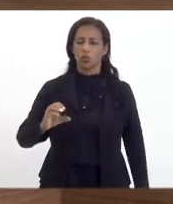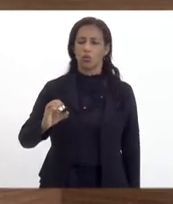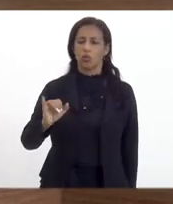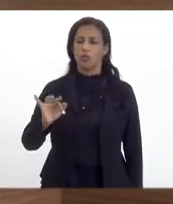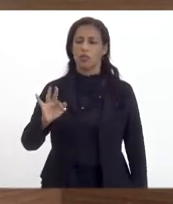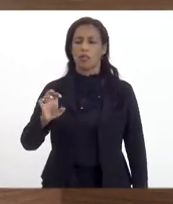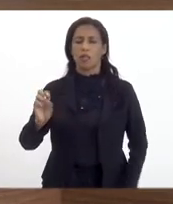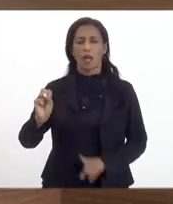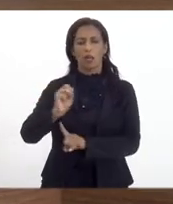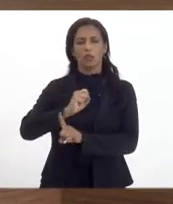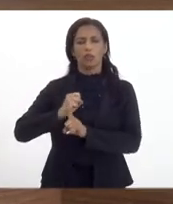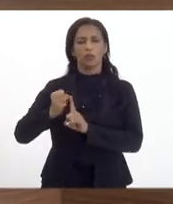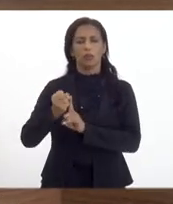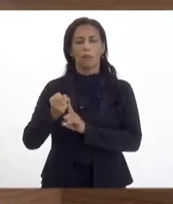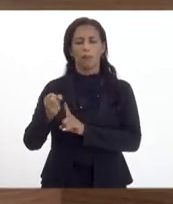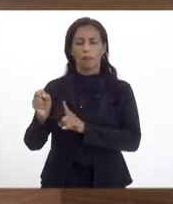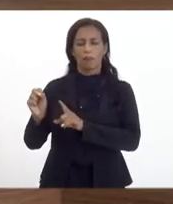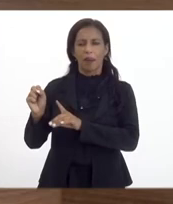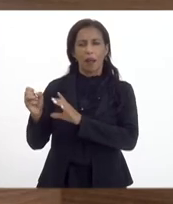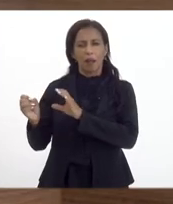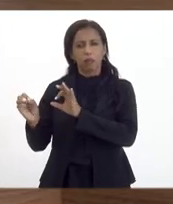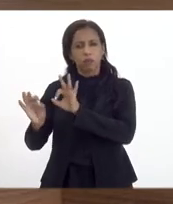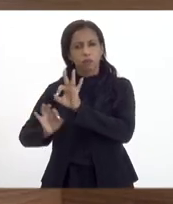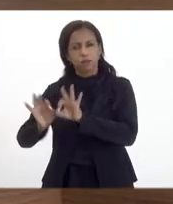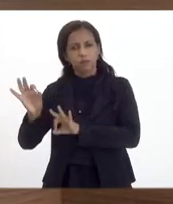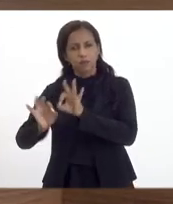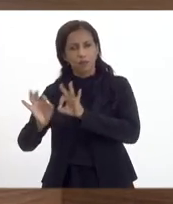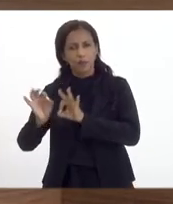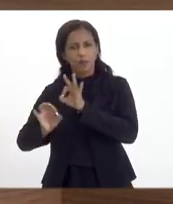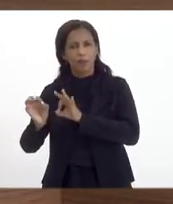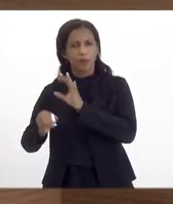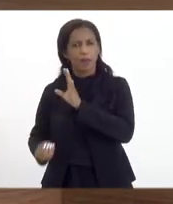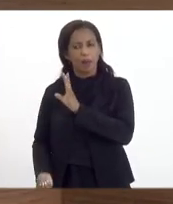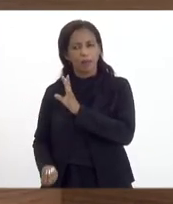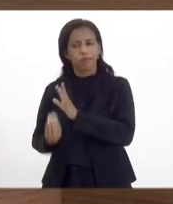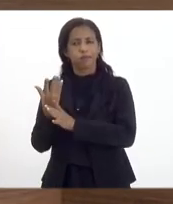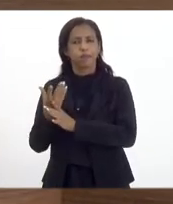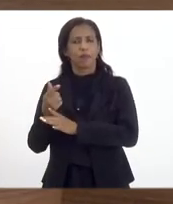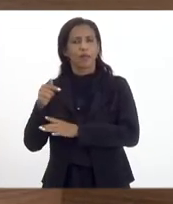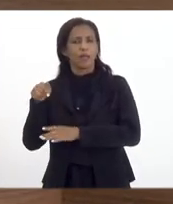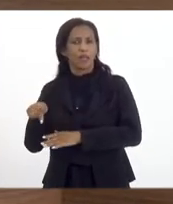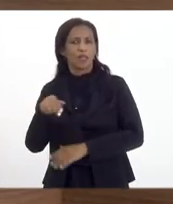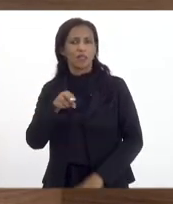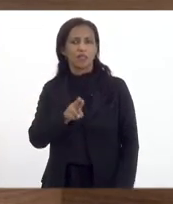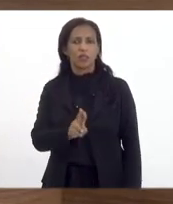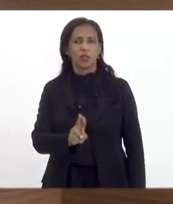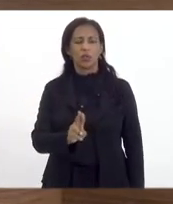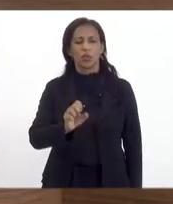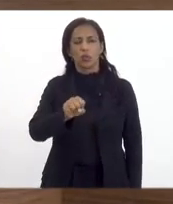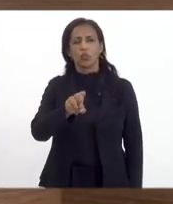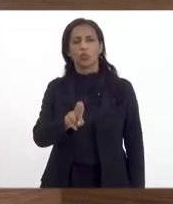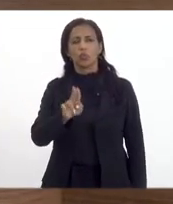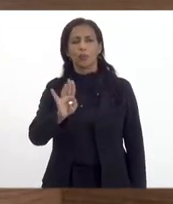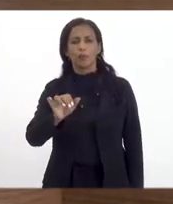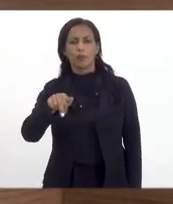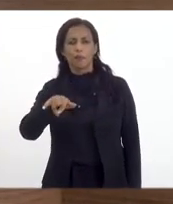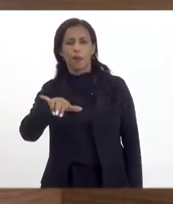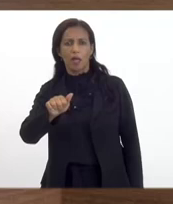unicamente estes submarinos. Mas, em dezembro de 2009, em negociações com a marinha, nós conseguimos